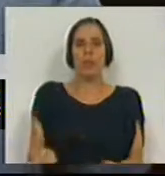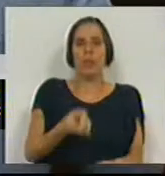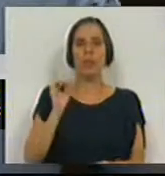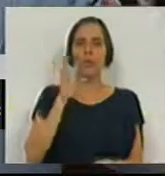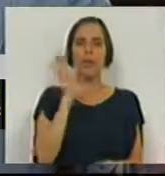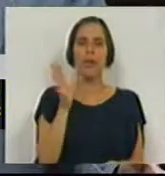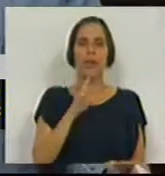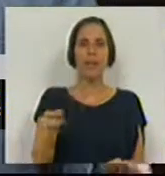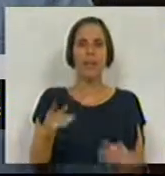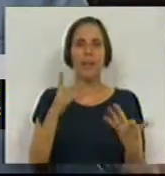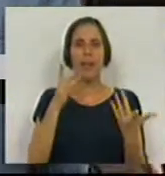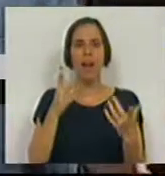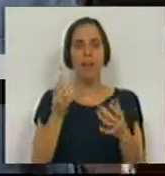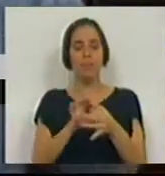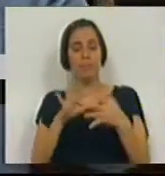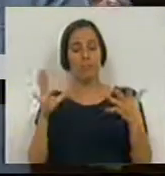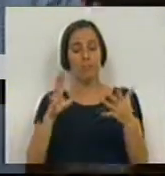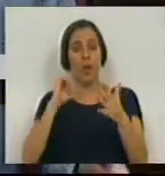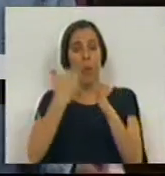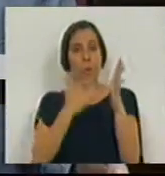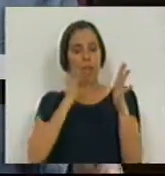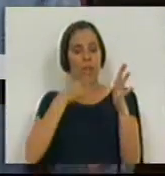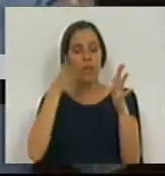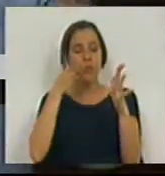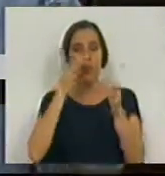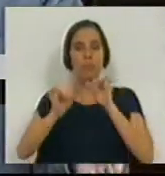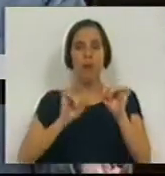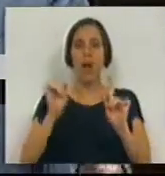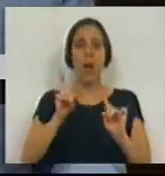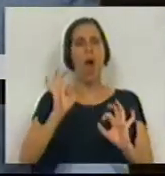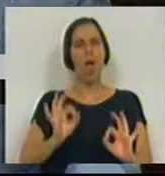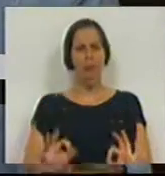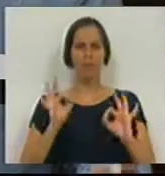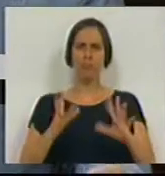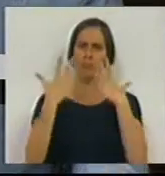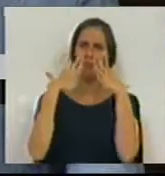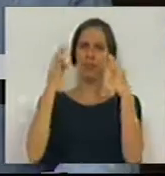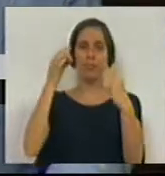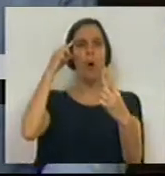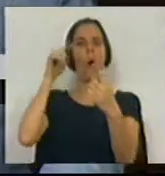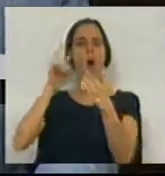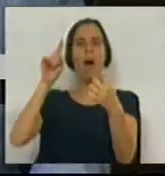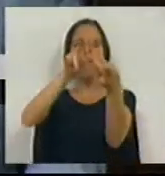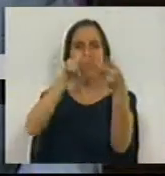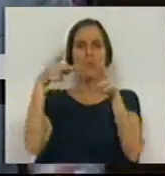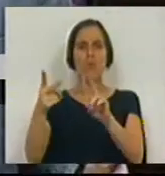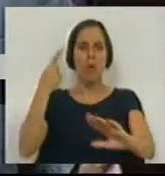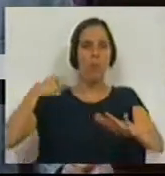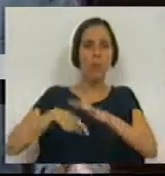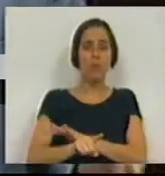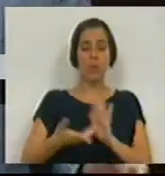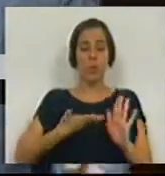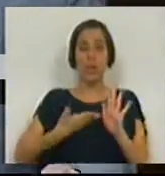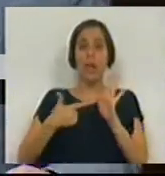tentar expurgar a inconstitucionalidade, é declaradamente, reconhecidamente, uma intenção de mudar de fundo um